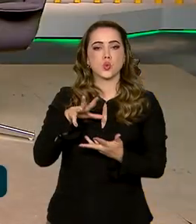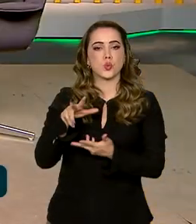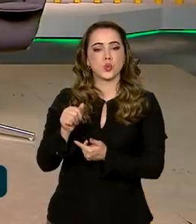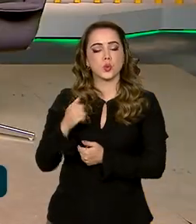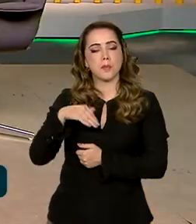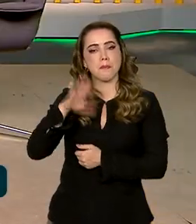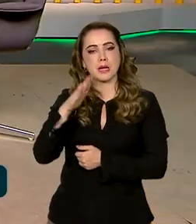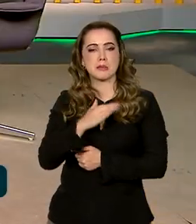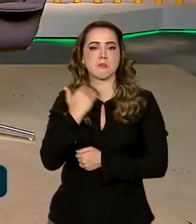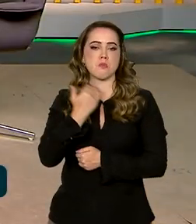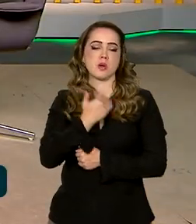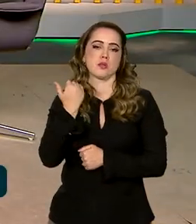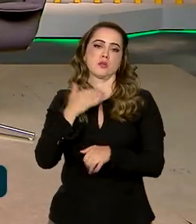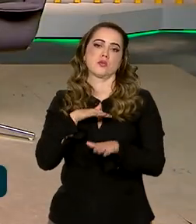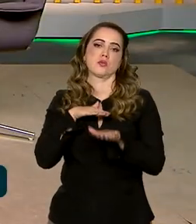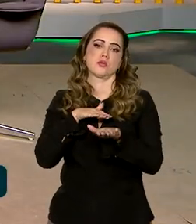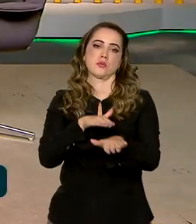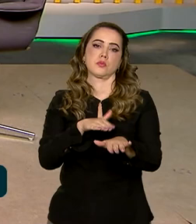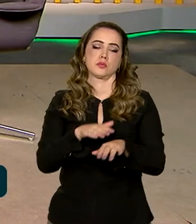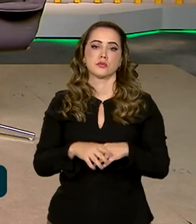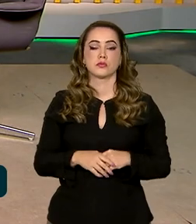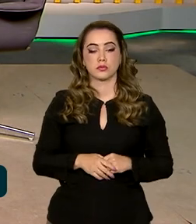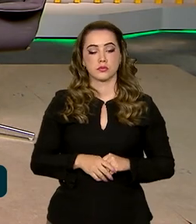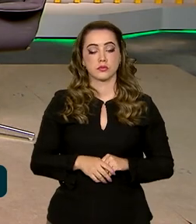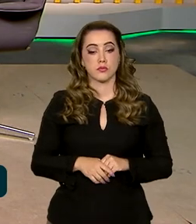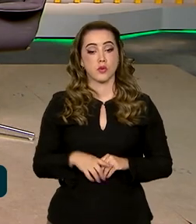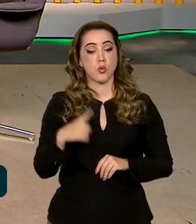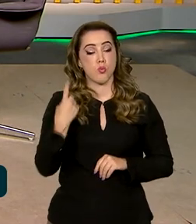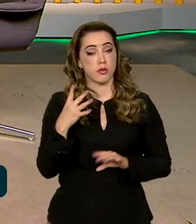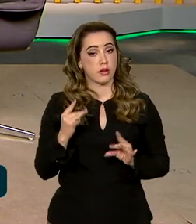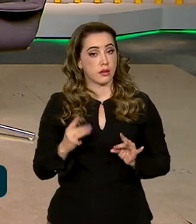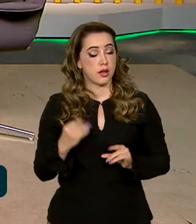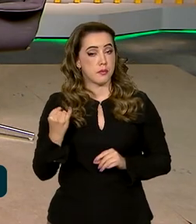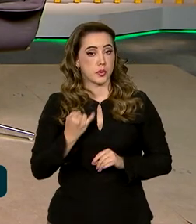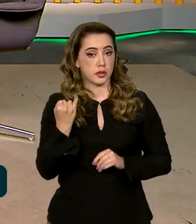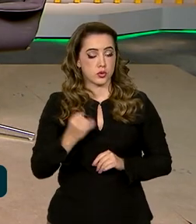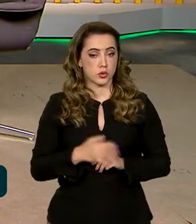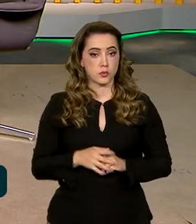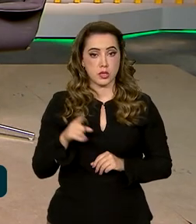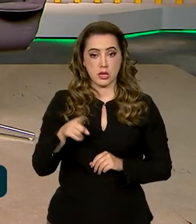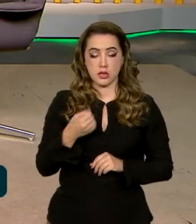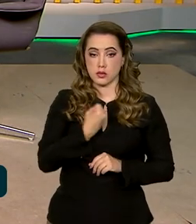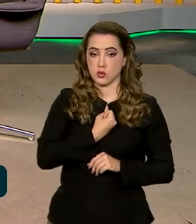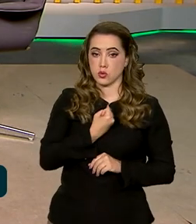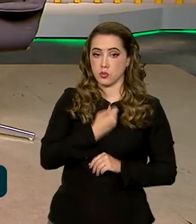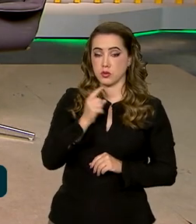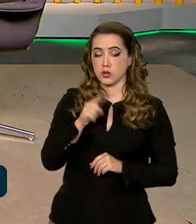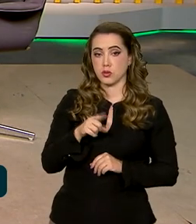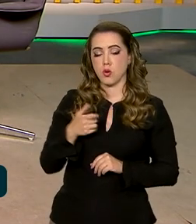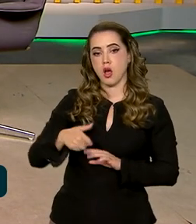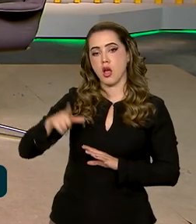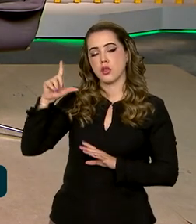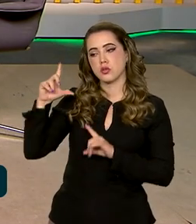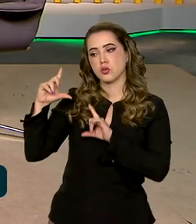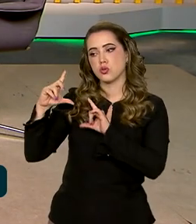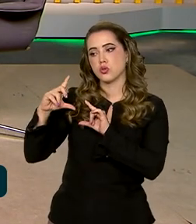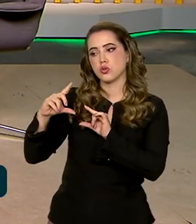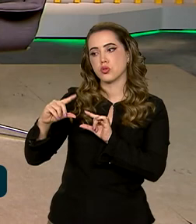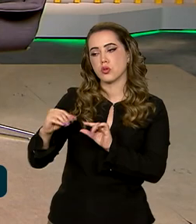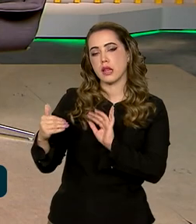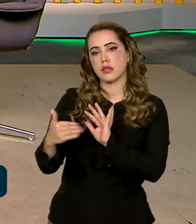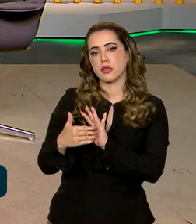entre os países que mais matam no trânsito. E um detalhe importante, esse número, ele vinha caindo até